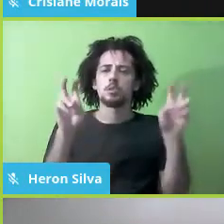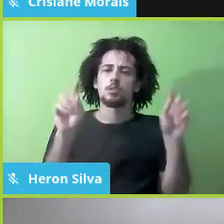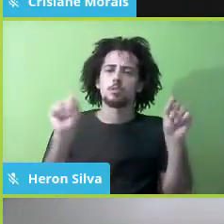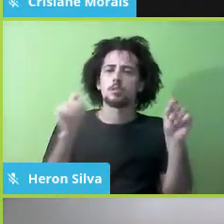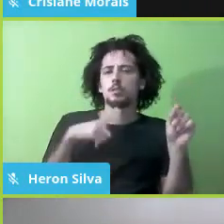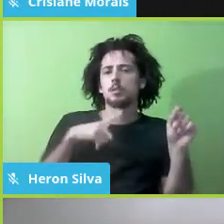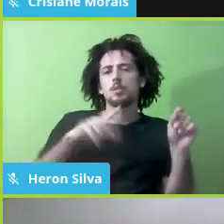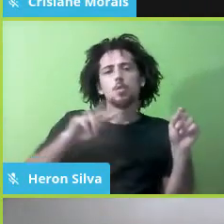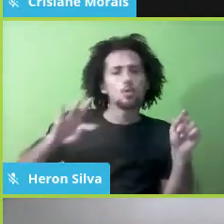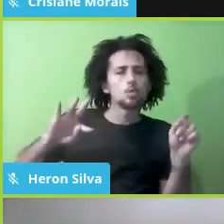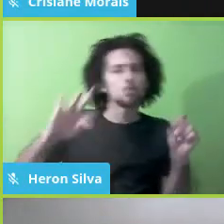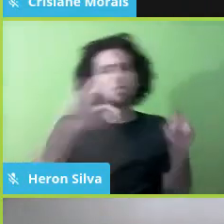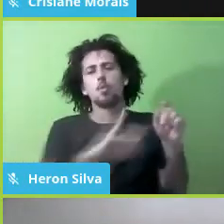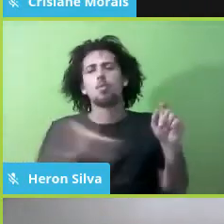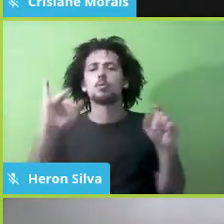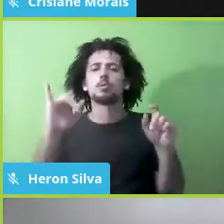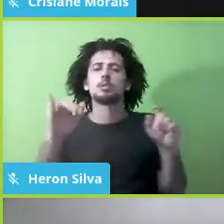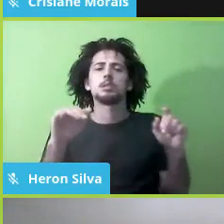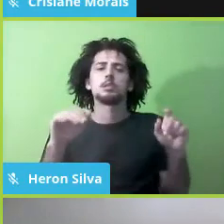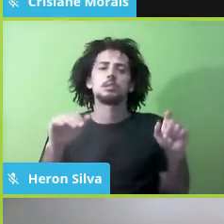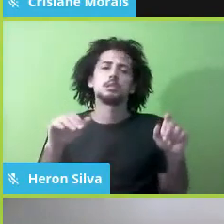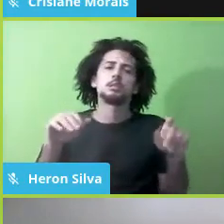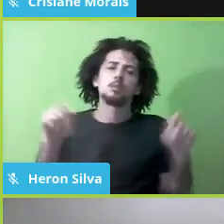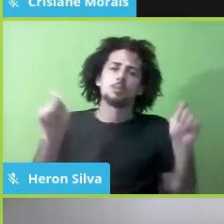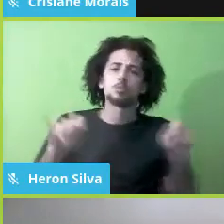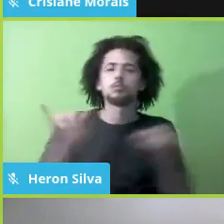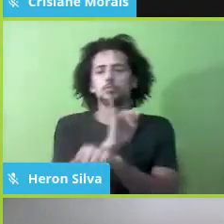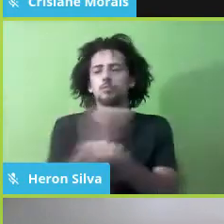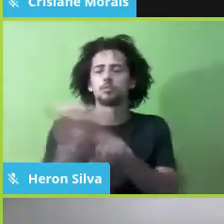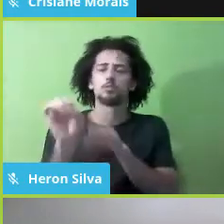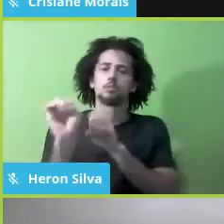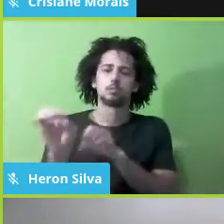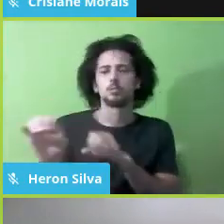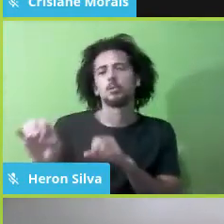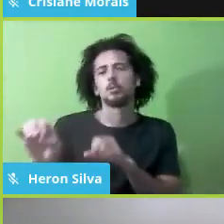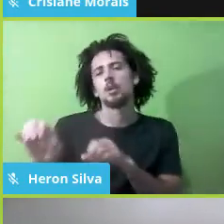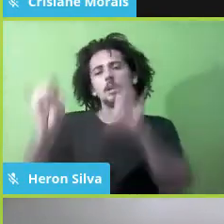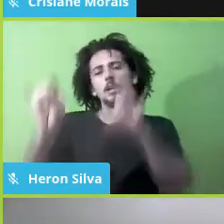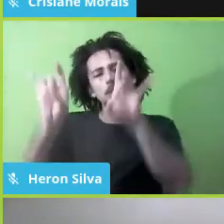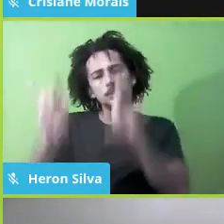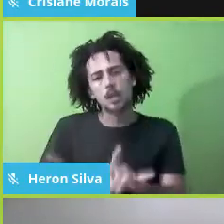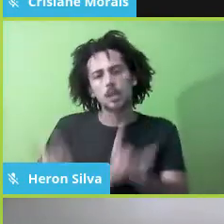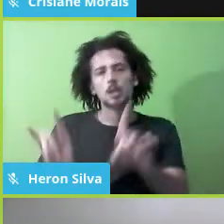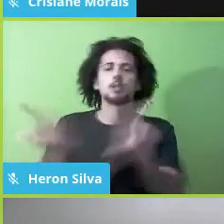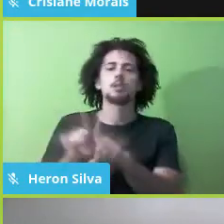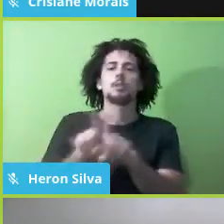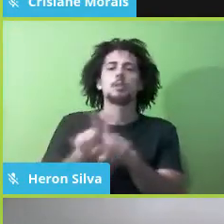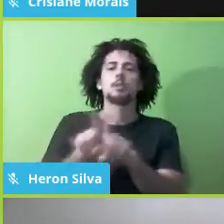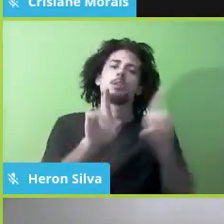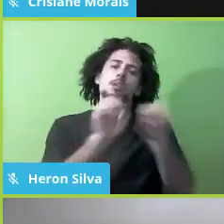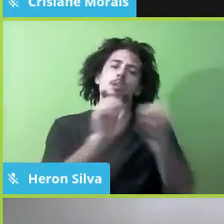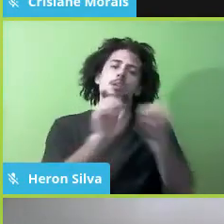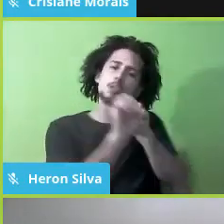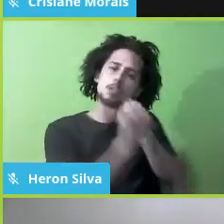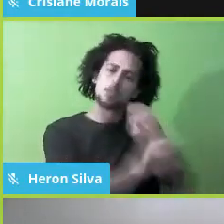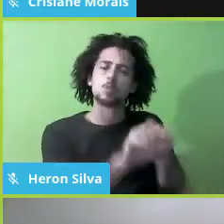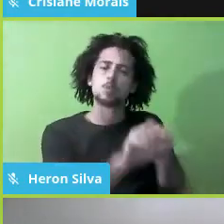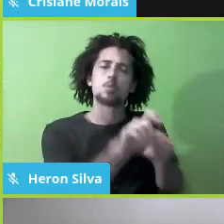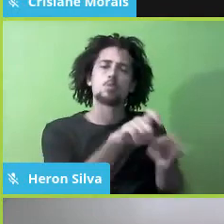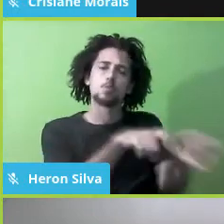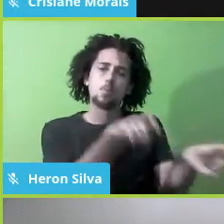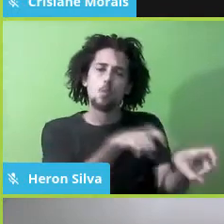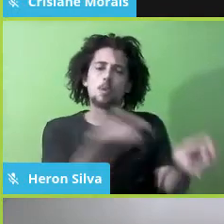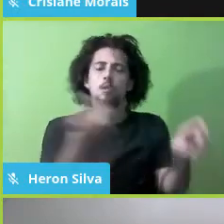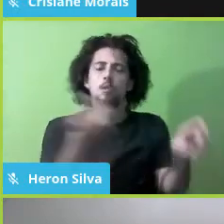ensino, vai chegar na educação especial, e vai falar da educação no campo, educação indígena, de quilombolas, e aí ele vai